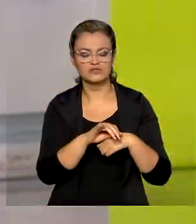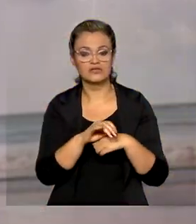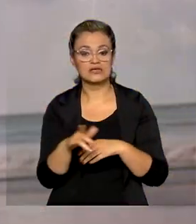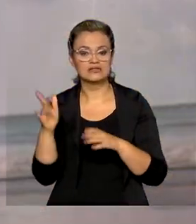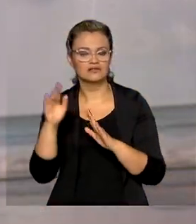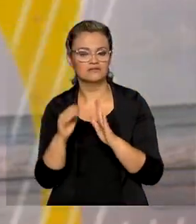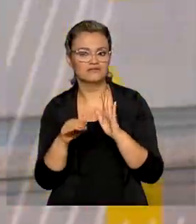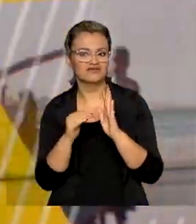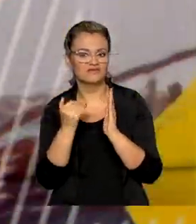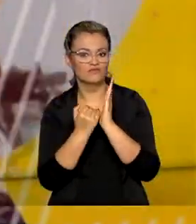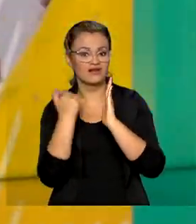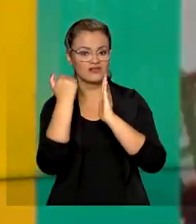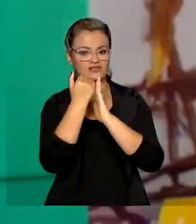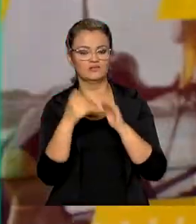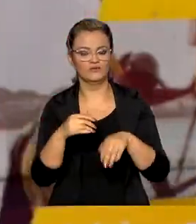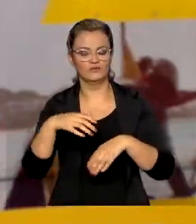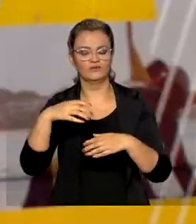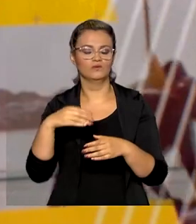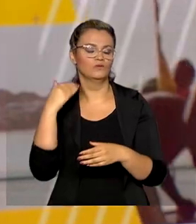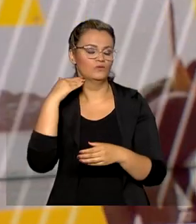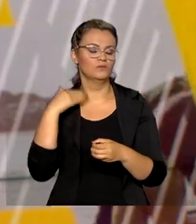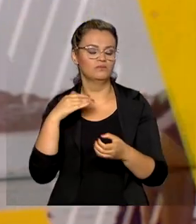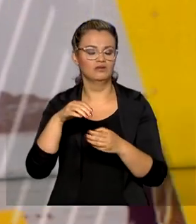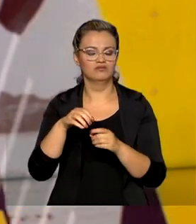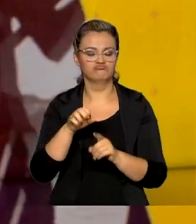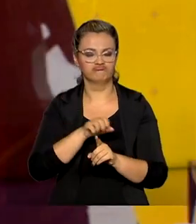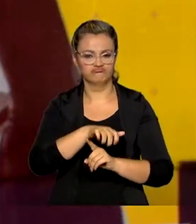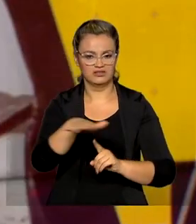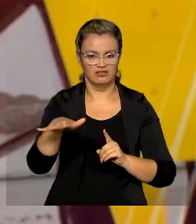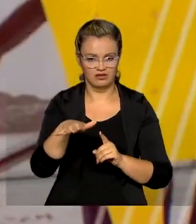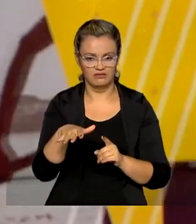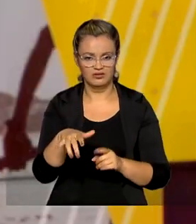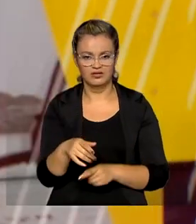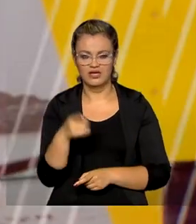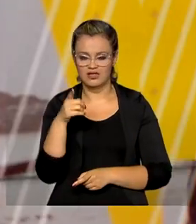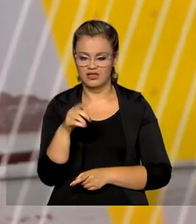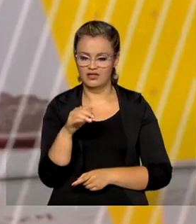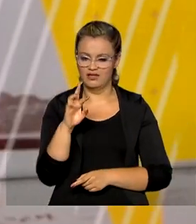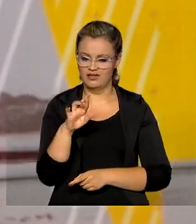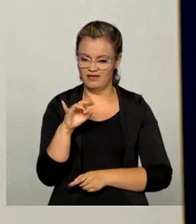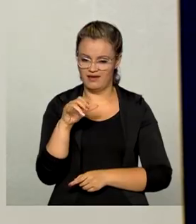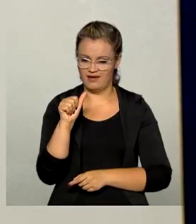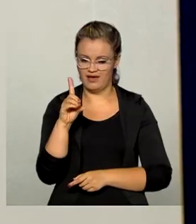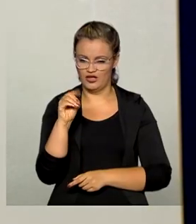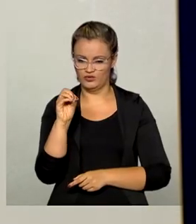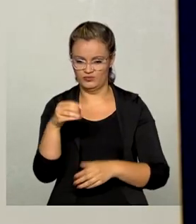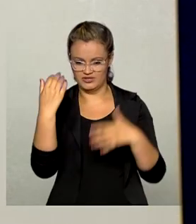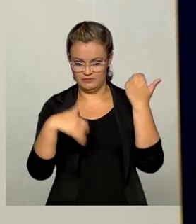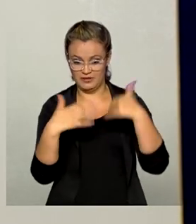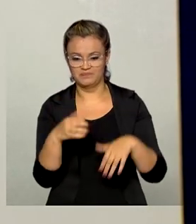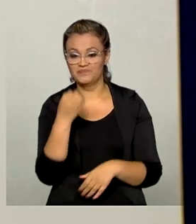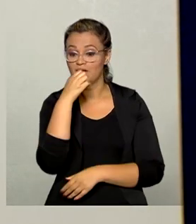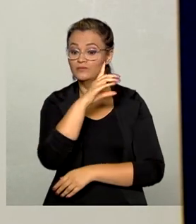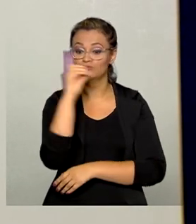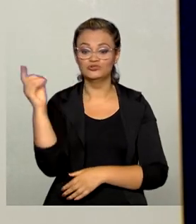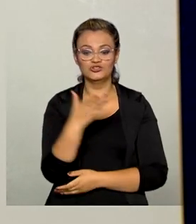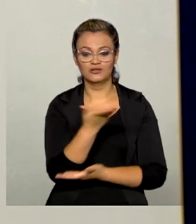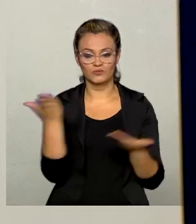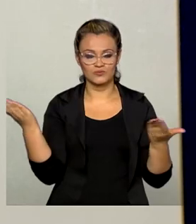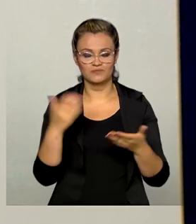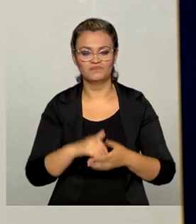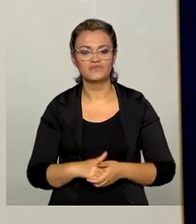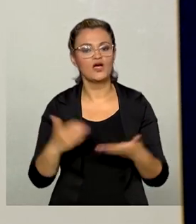do crescimento econômico do Banco Central, IBCBR. Quem comenta é Ricardo Caldas. Bom dia, bom dia a todos.